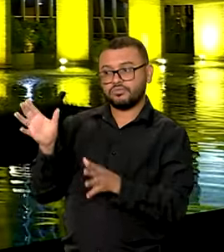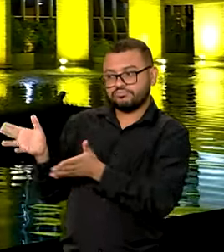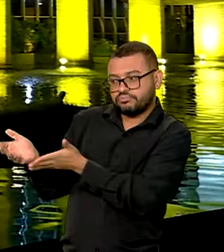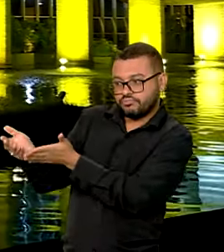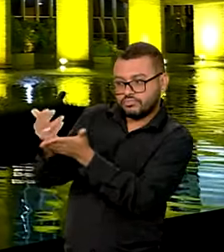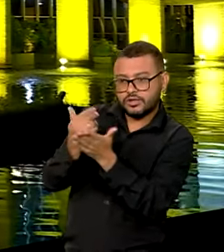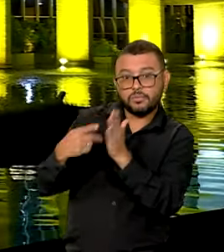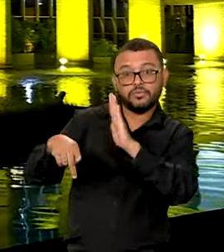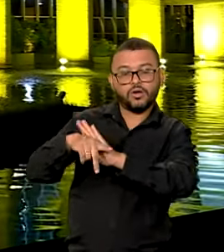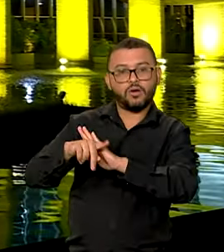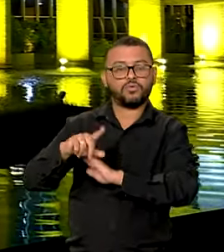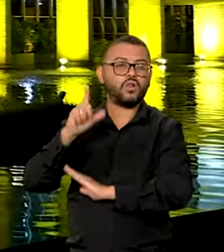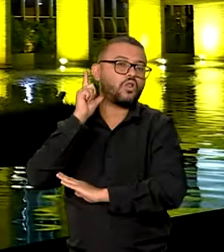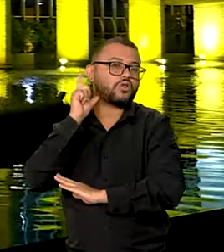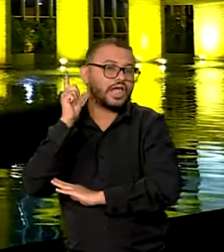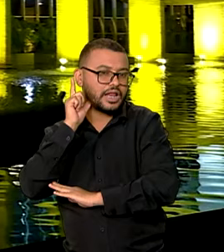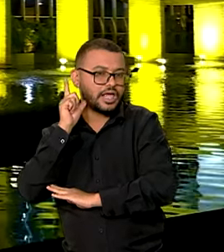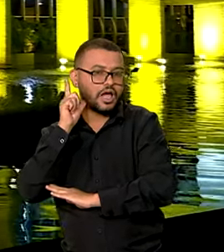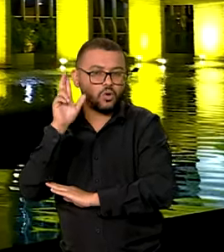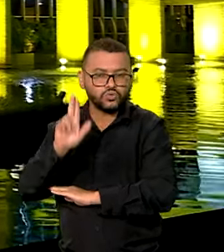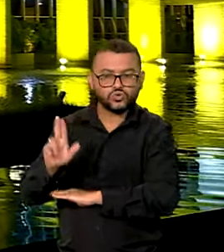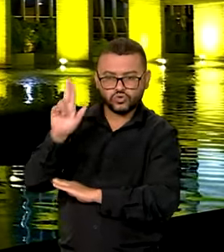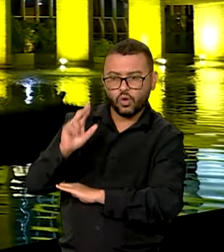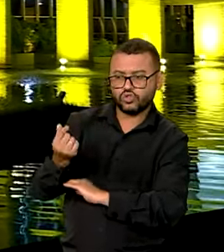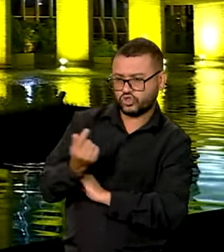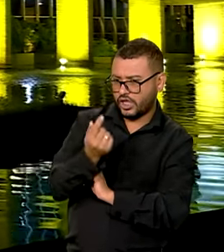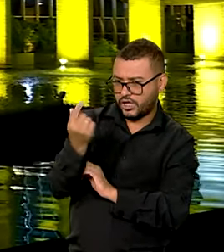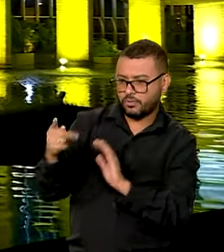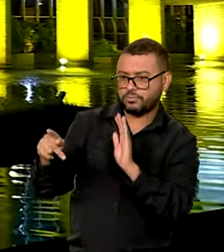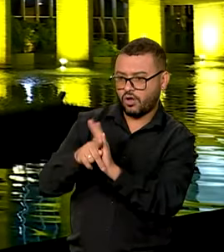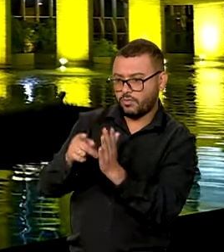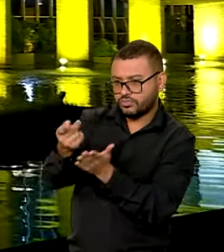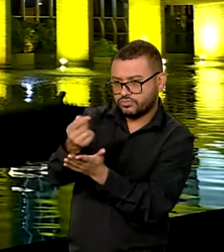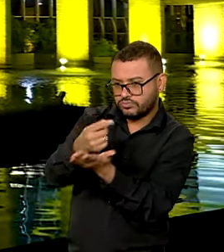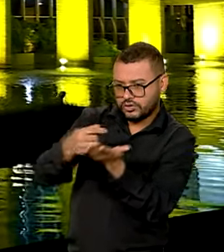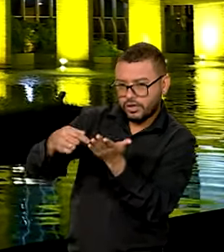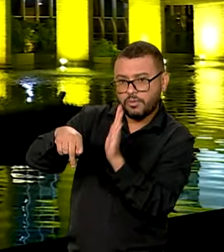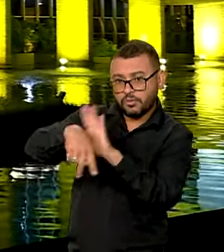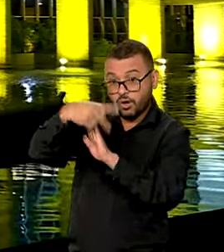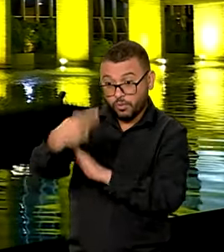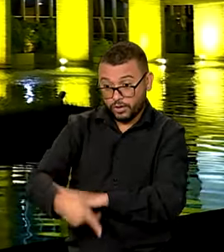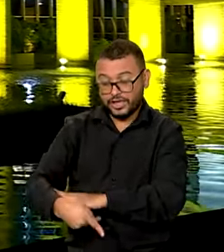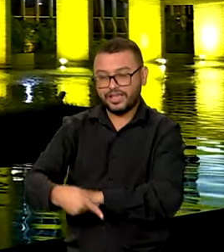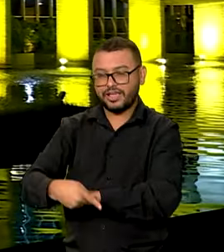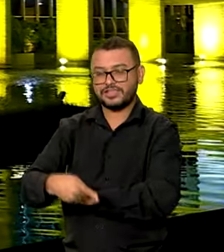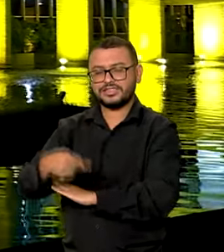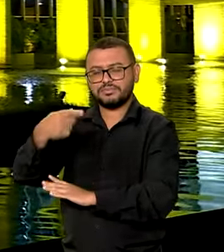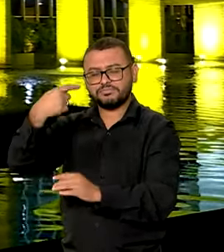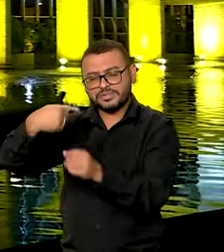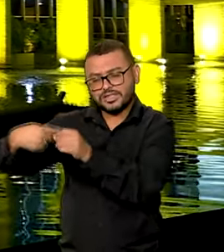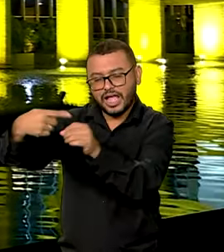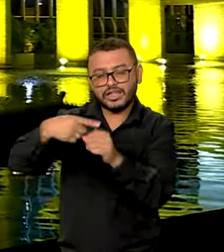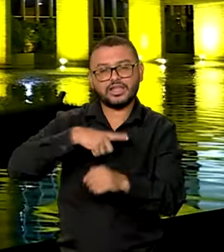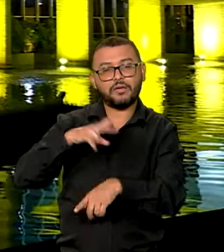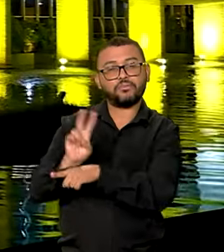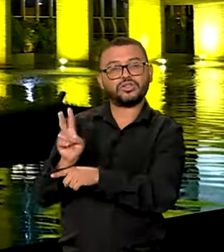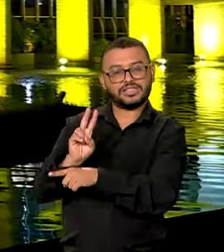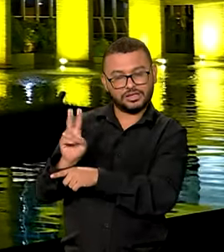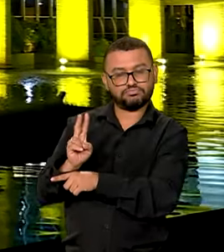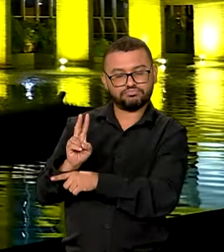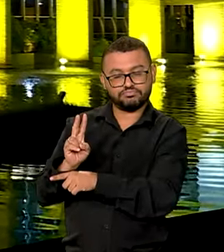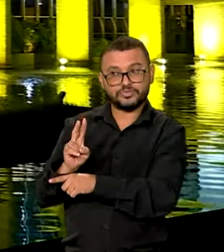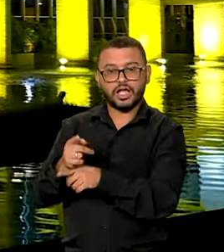das loterias e deve ser usado para apoiar projetos de segurança pública e cidades que possuem guardas municipais.